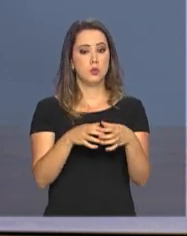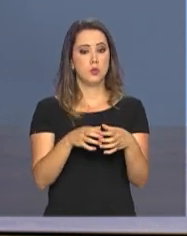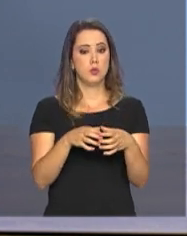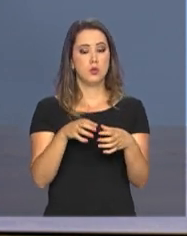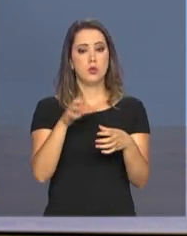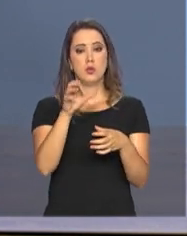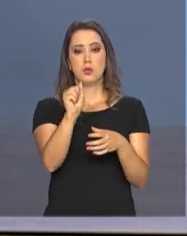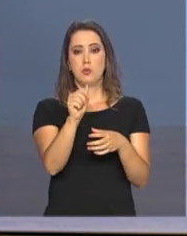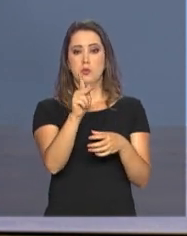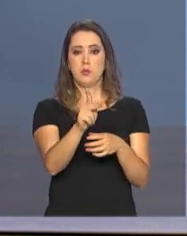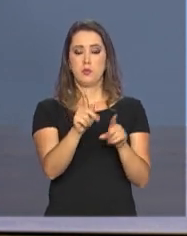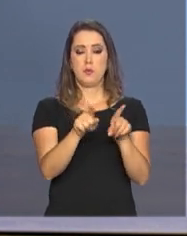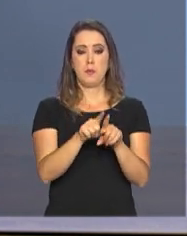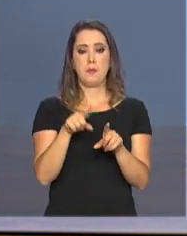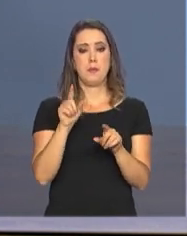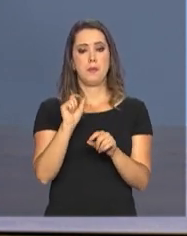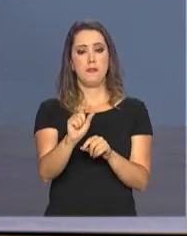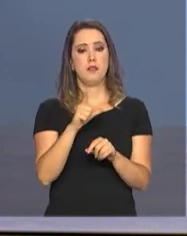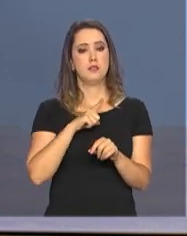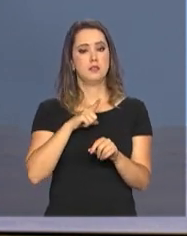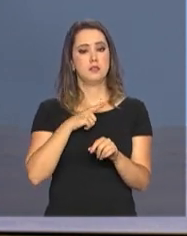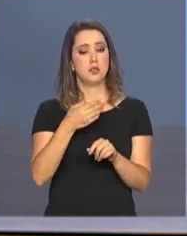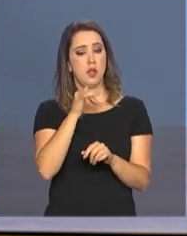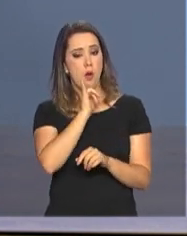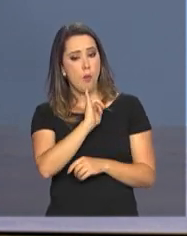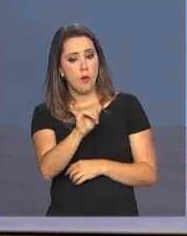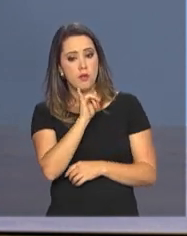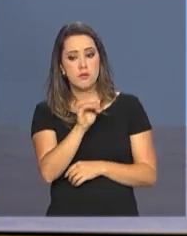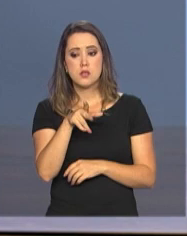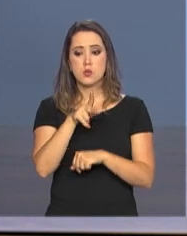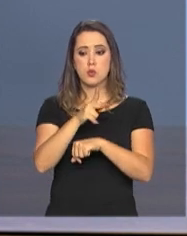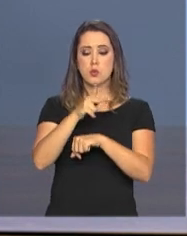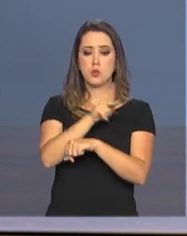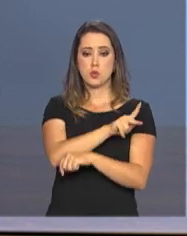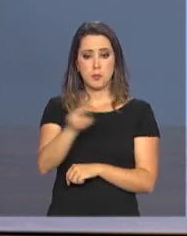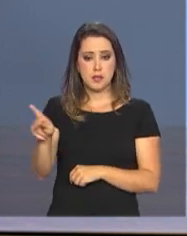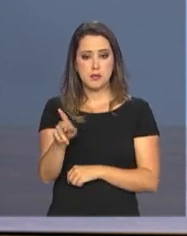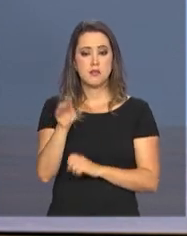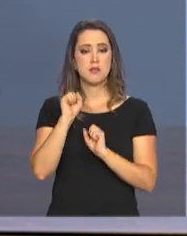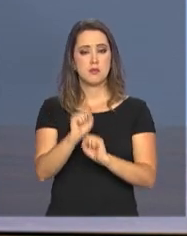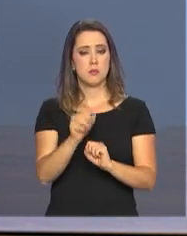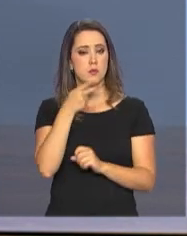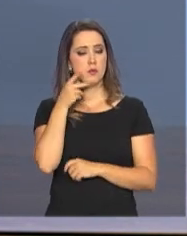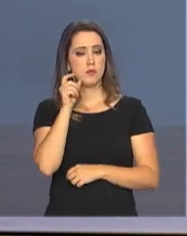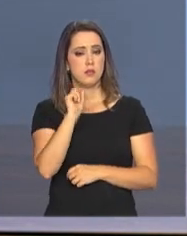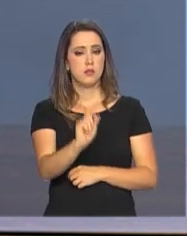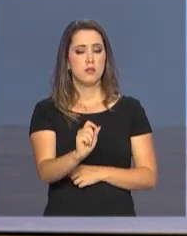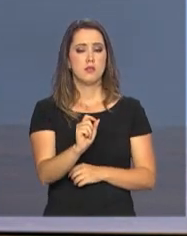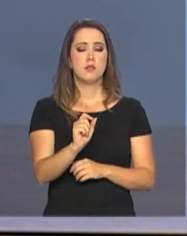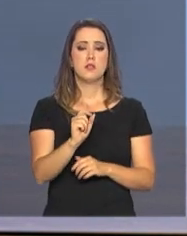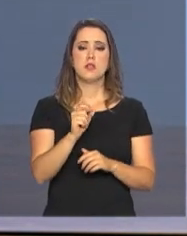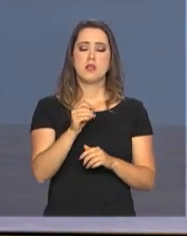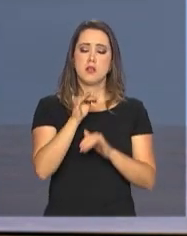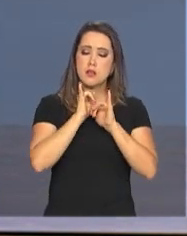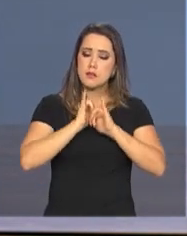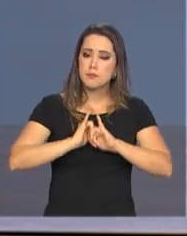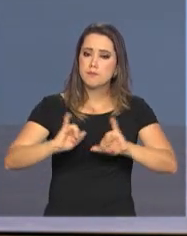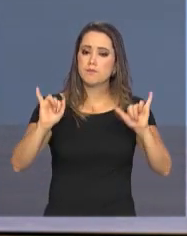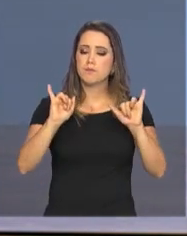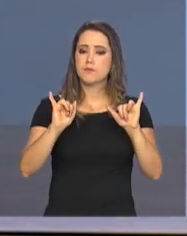digo o Mercosul, para que haja uma declaração dos presidentes e essa declaração